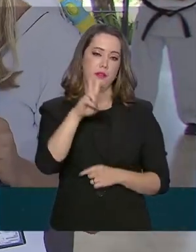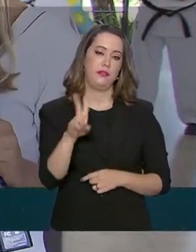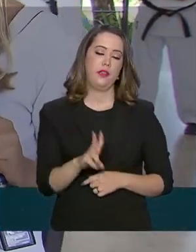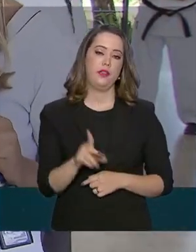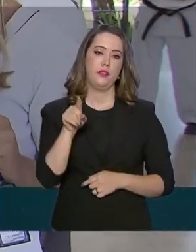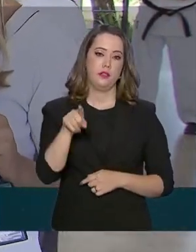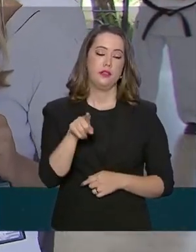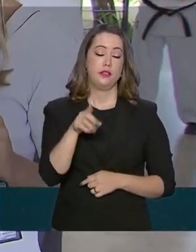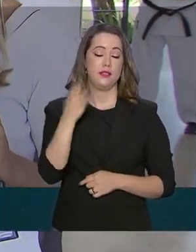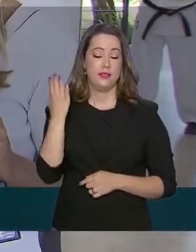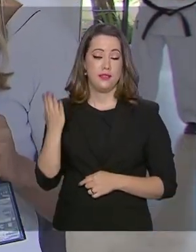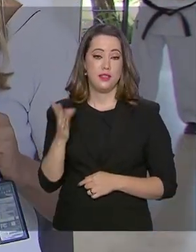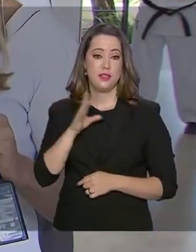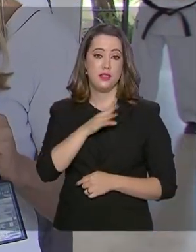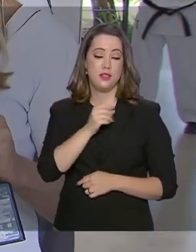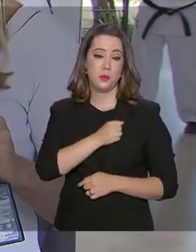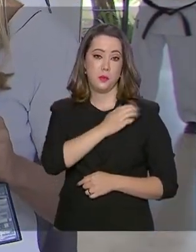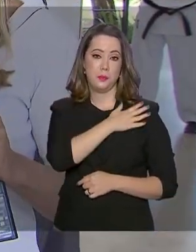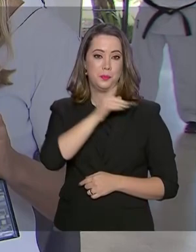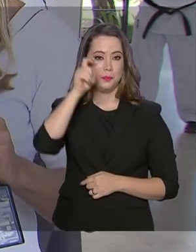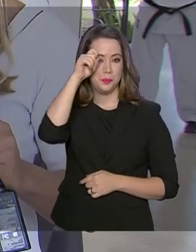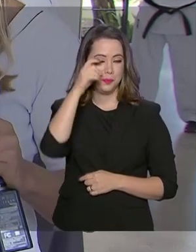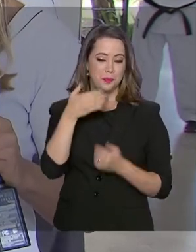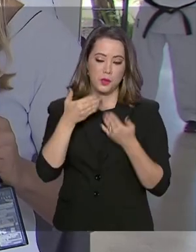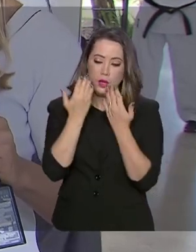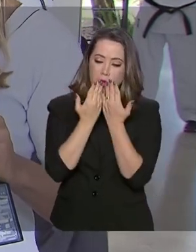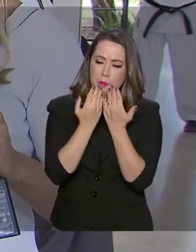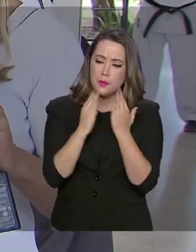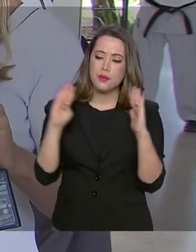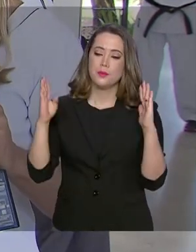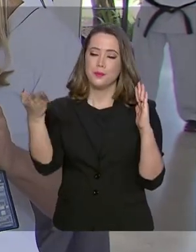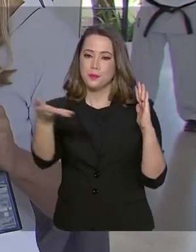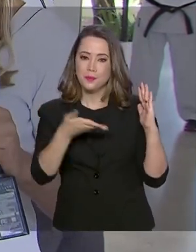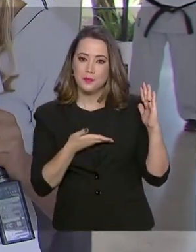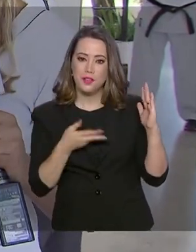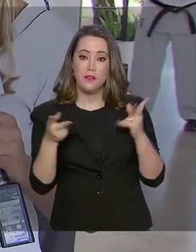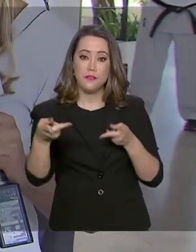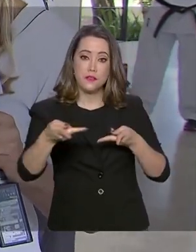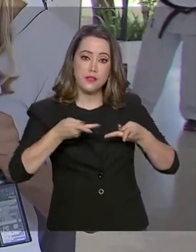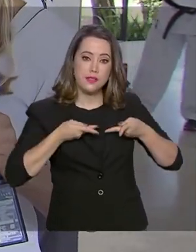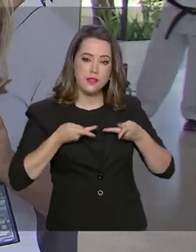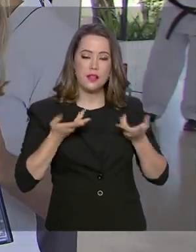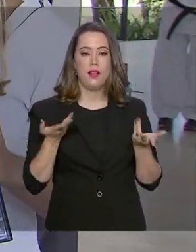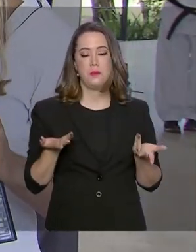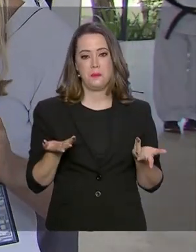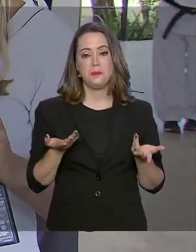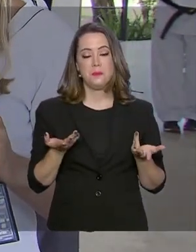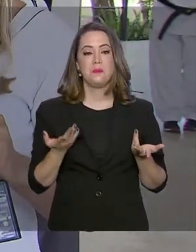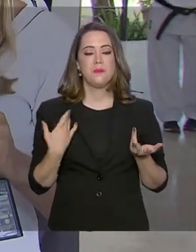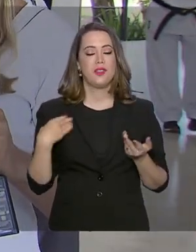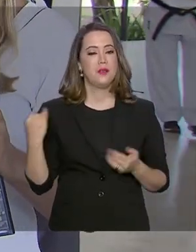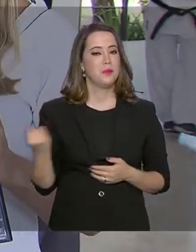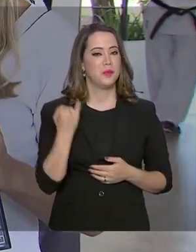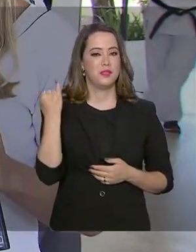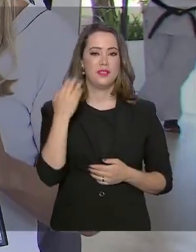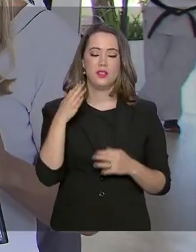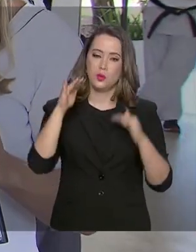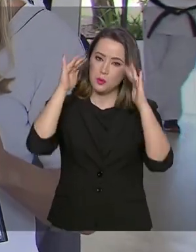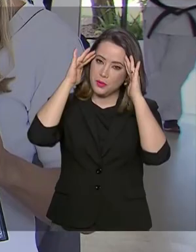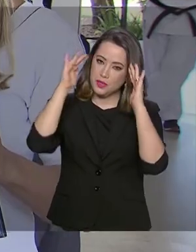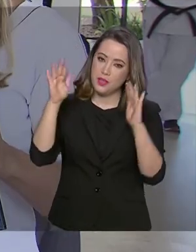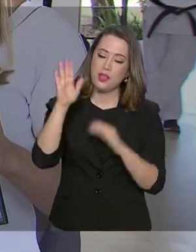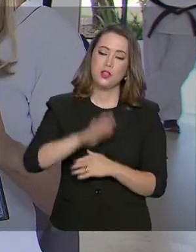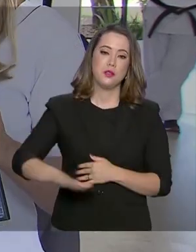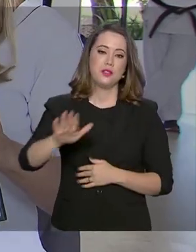vez que o vice-presidente, o general Hamilton Mourão, abre as portas do Palácio para a visitação pública e aproveitou para fazer uma homenagem às